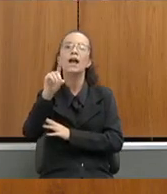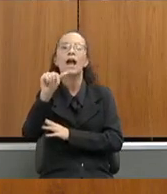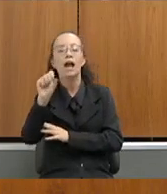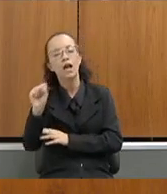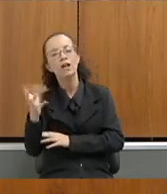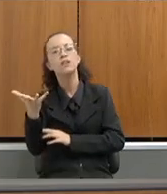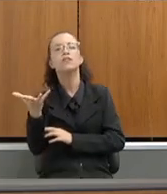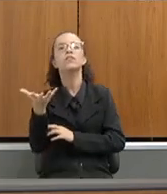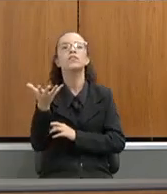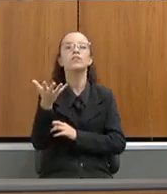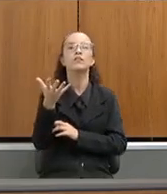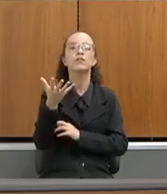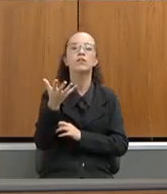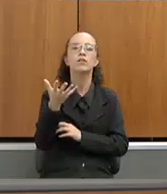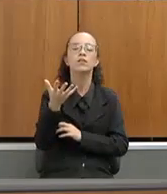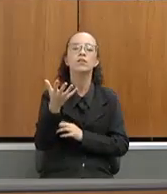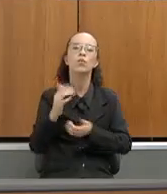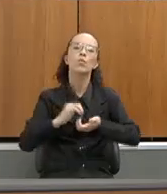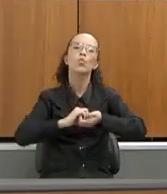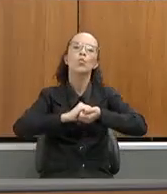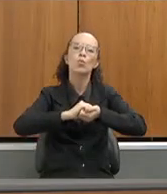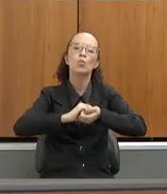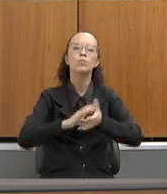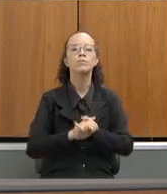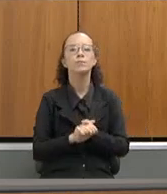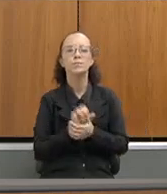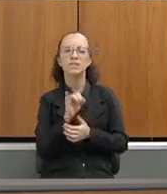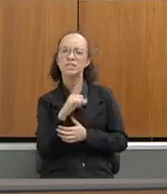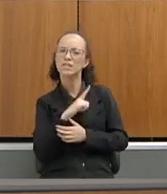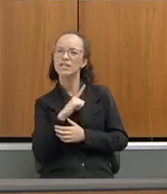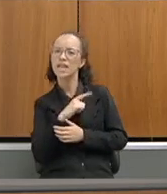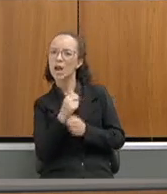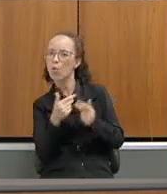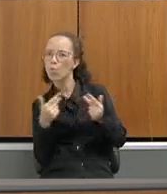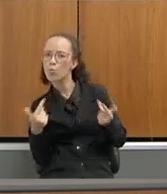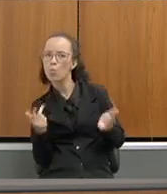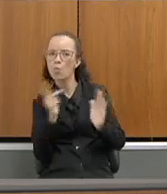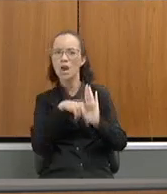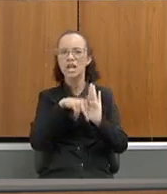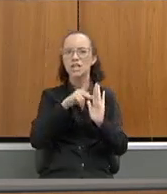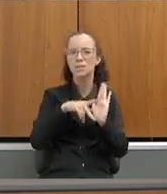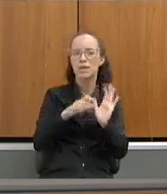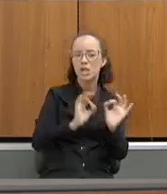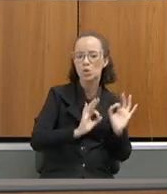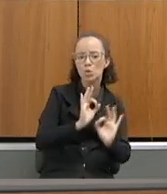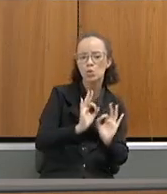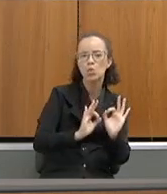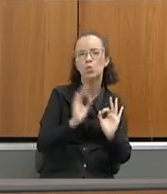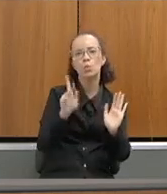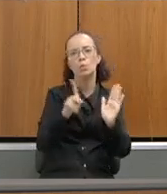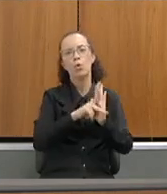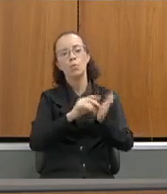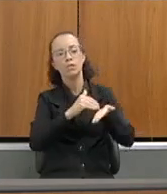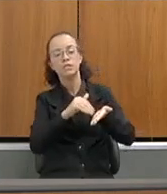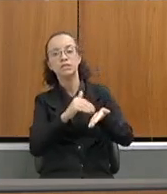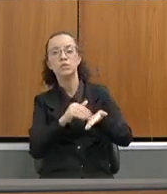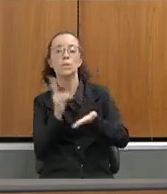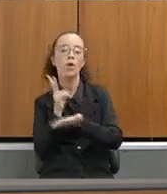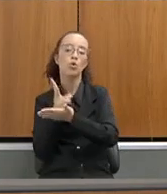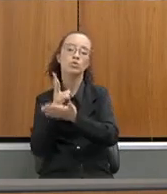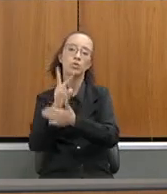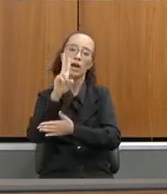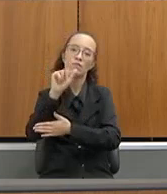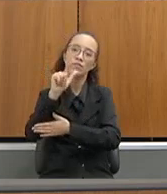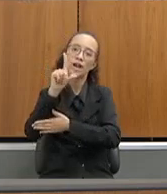de onde teve o mãos dadas, se tem algum planejamento da secretaria para a manutenção dos empregos dos